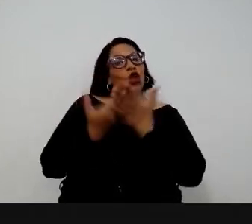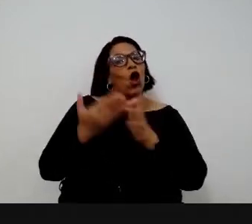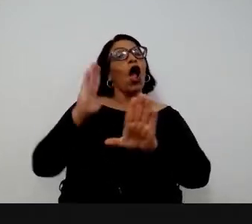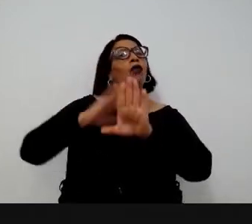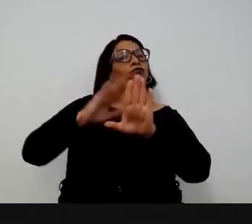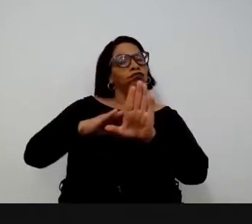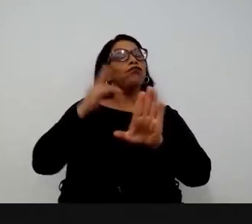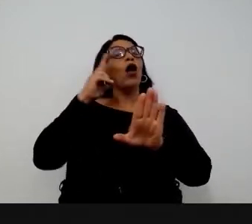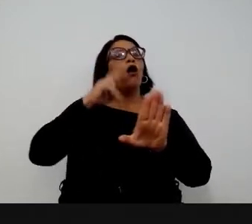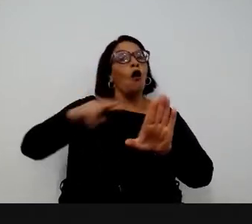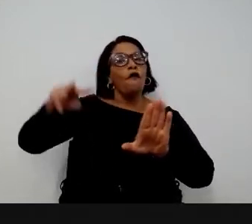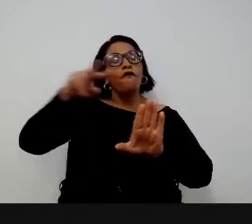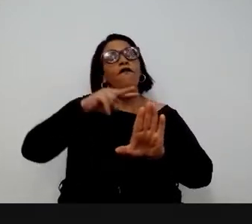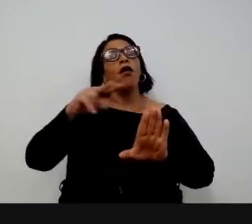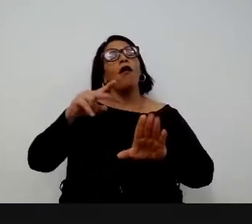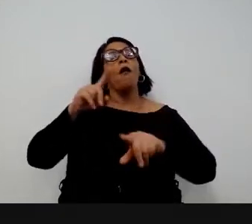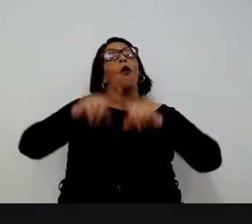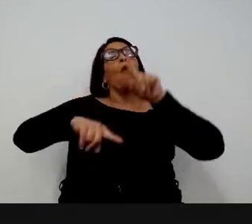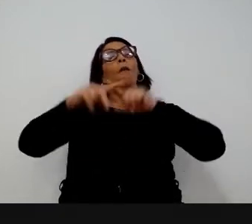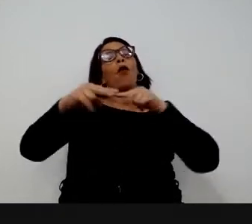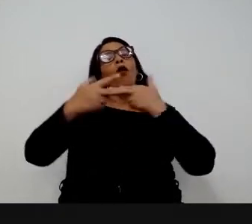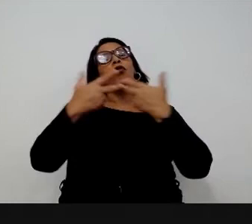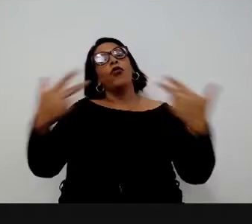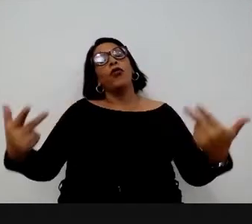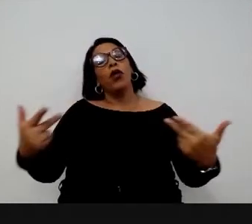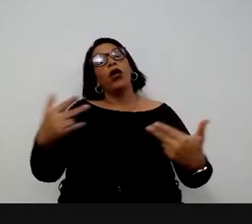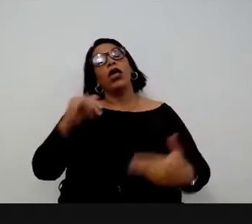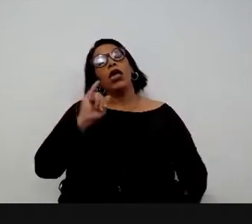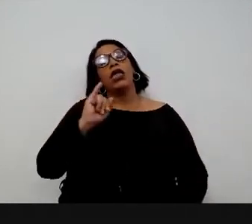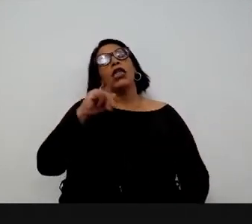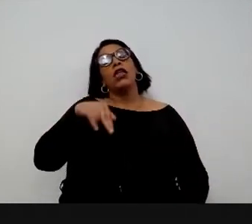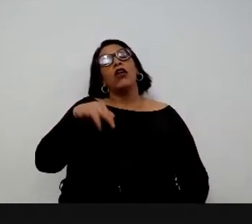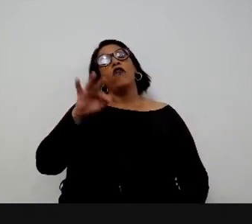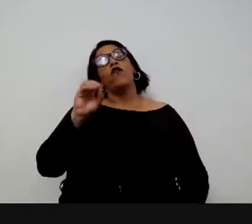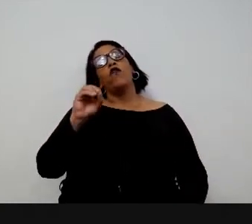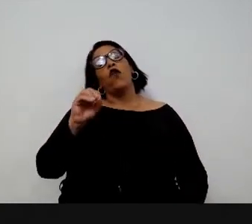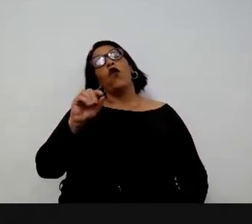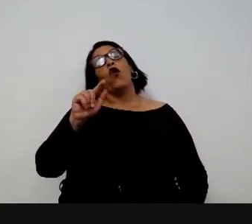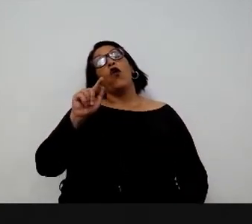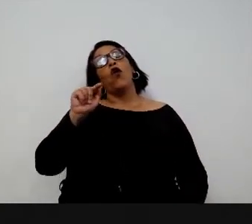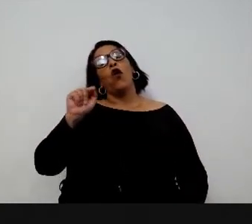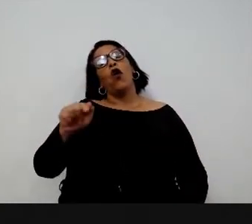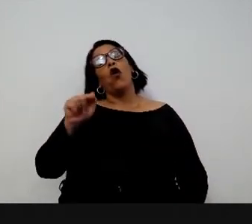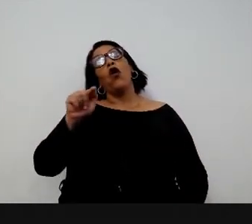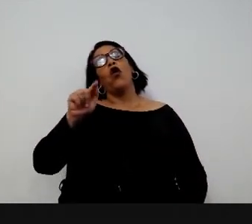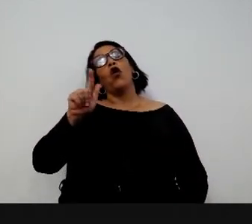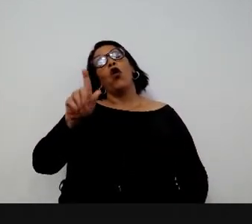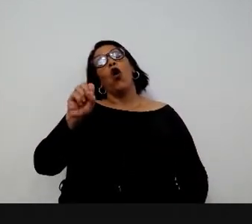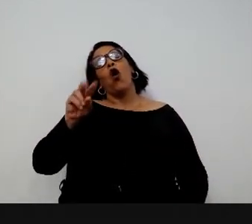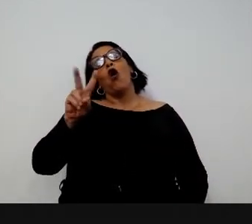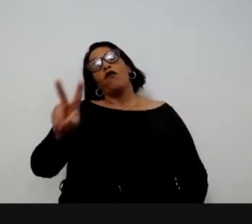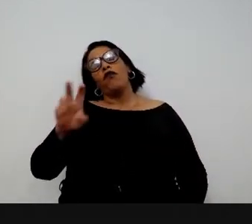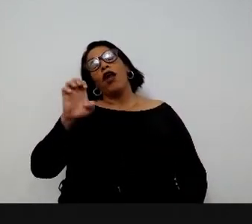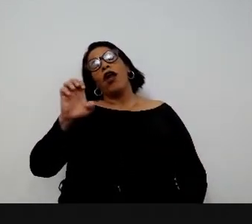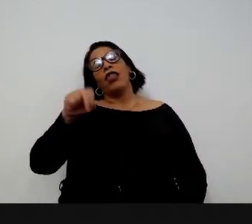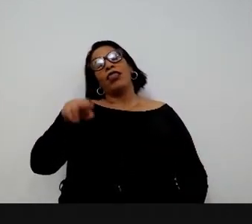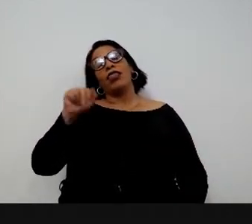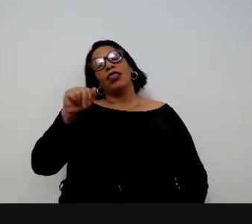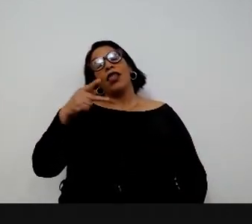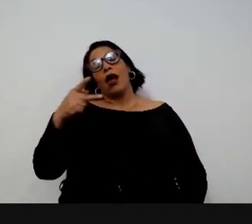Um dos nossos produtos chama-se InfoGov, também se vocês quiserem acessar depois, infogov.enap